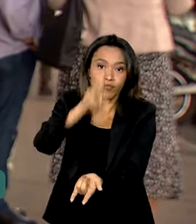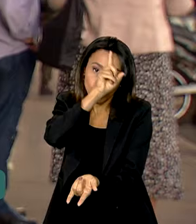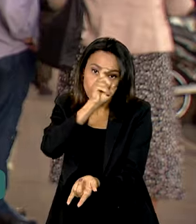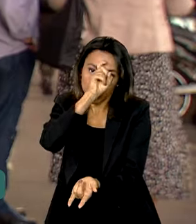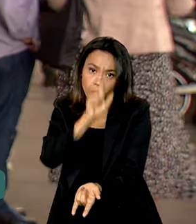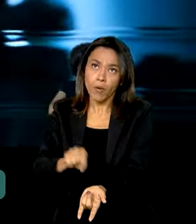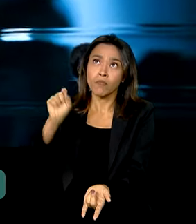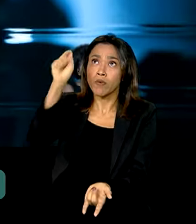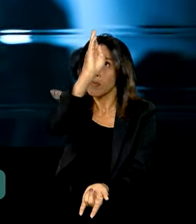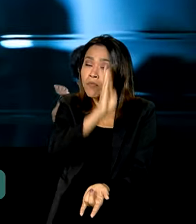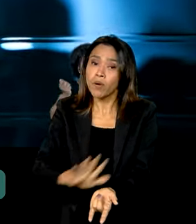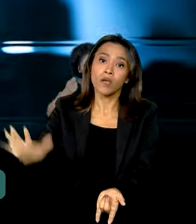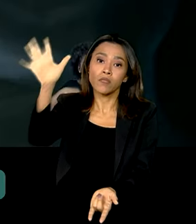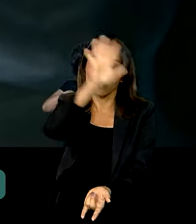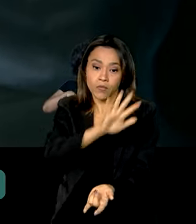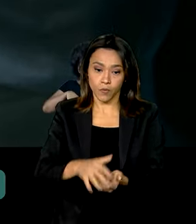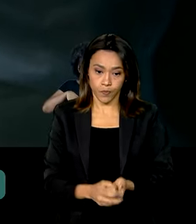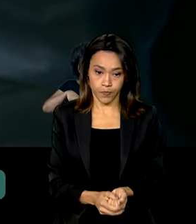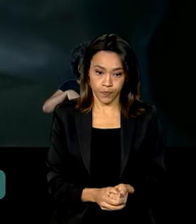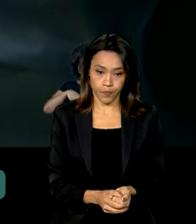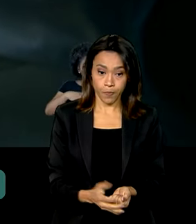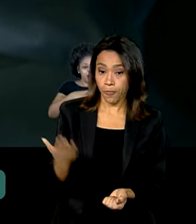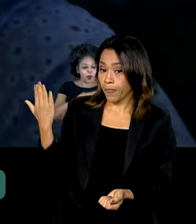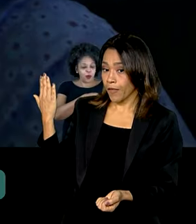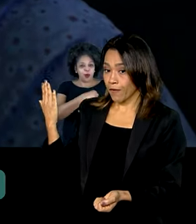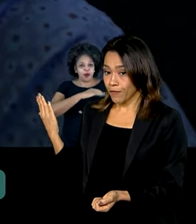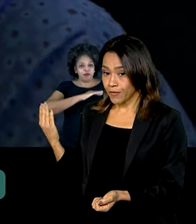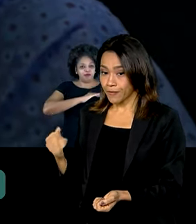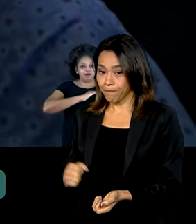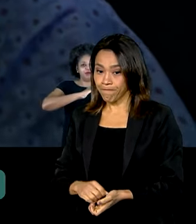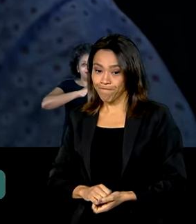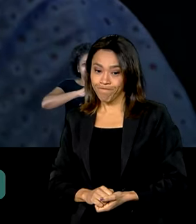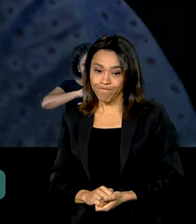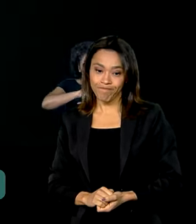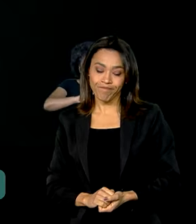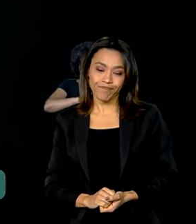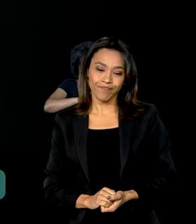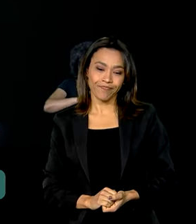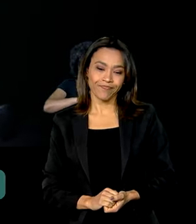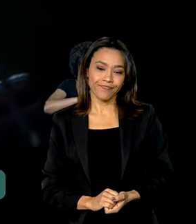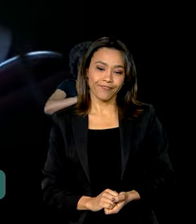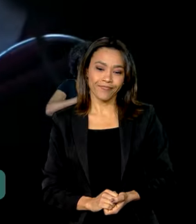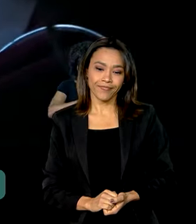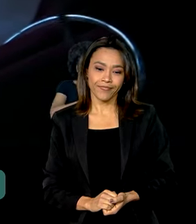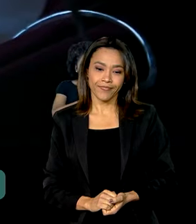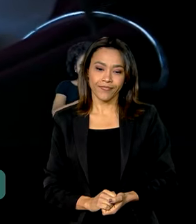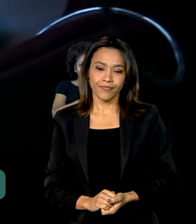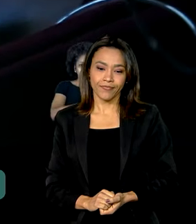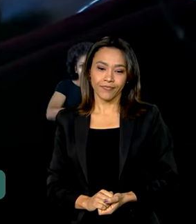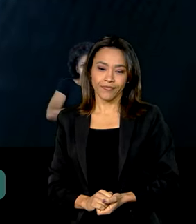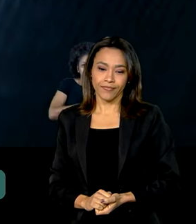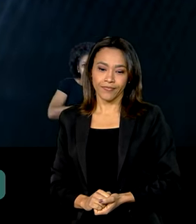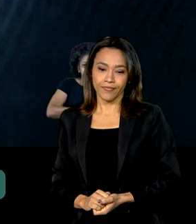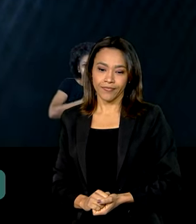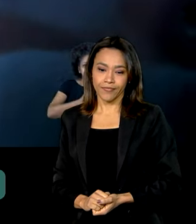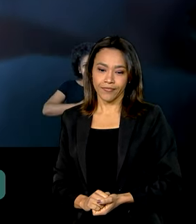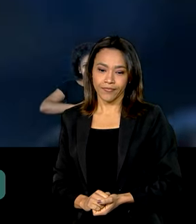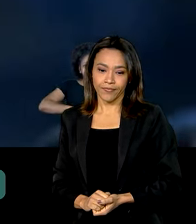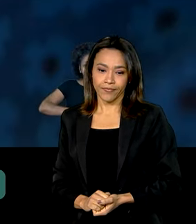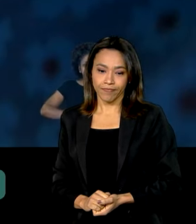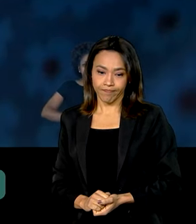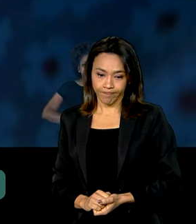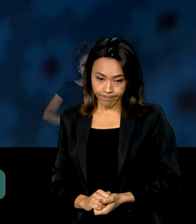todo o país. Se você pode, doe leite materno. Vida em Cada Gota Recebida.